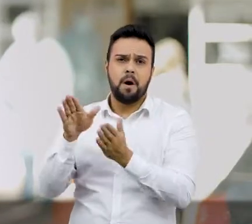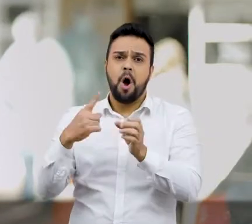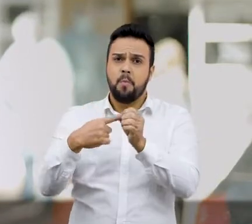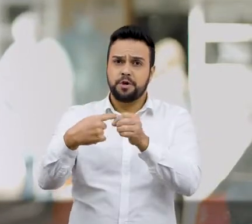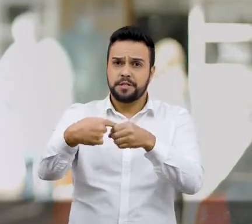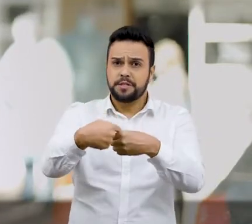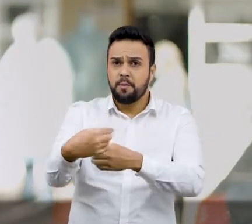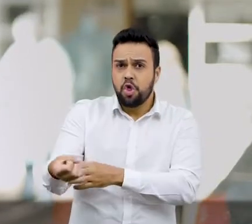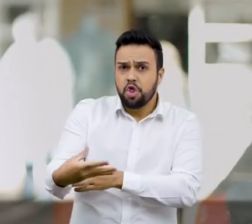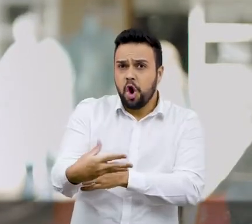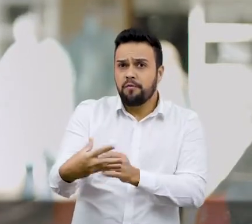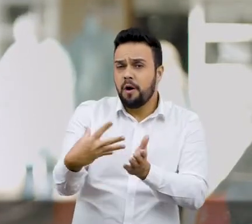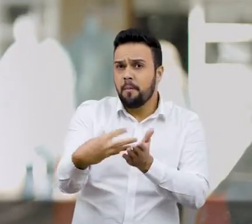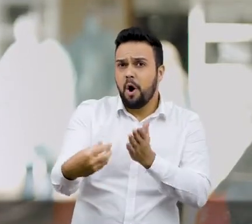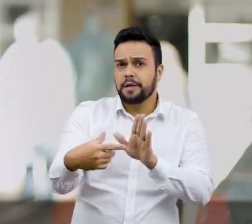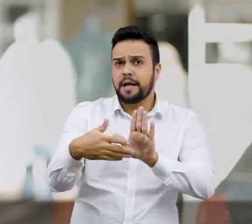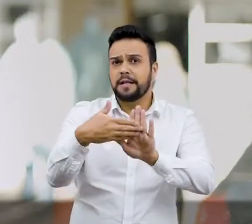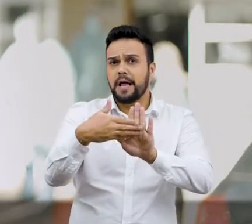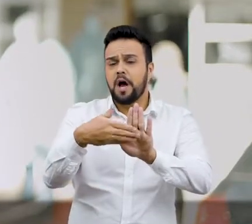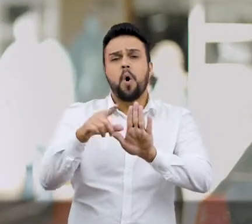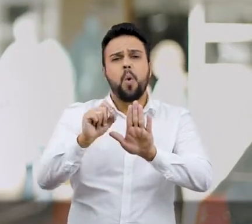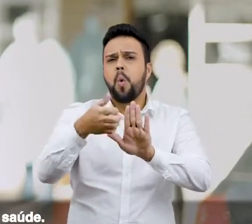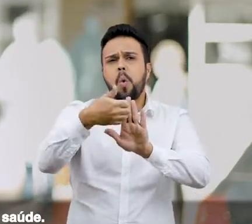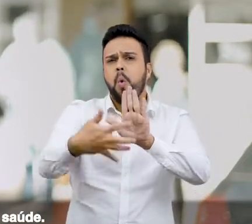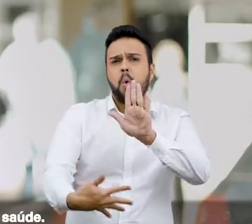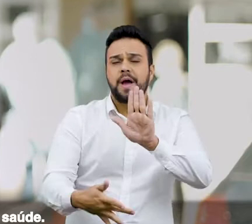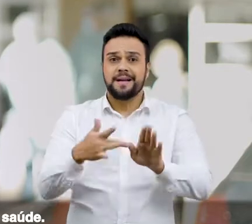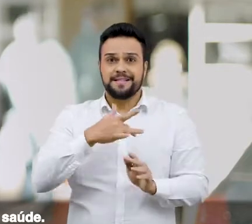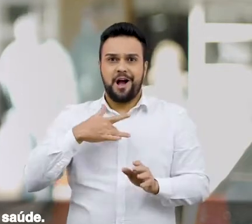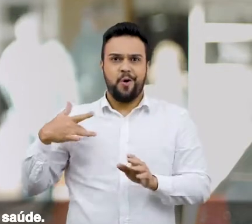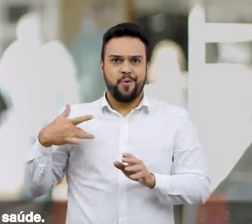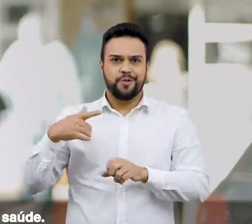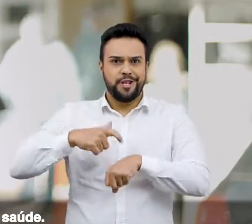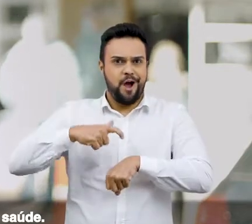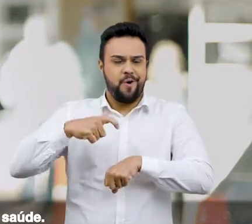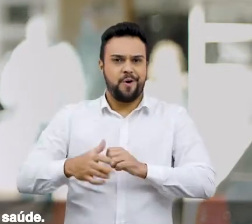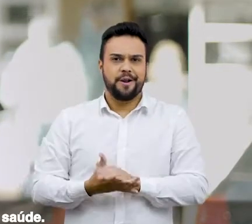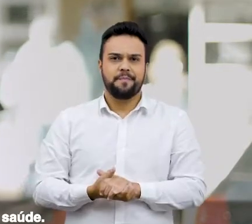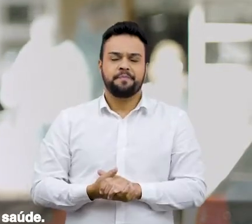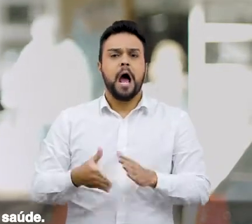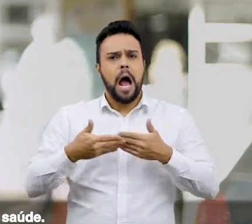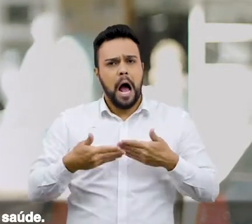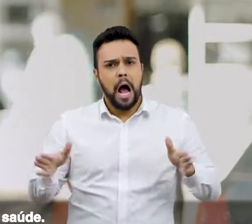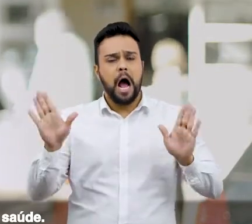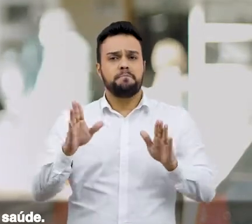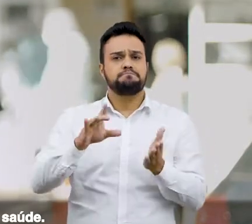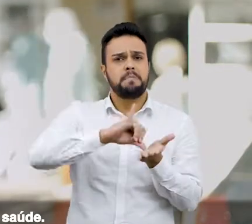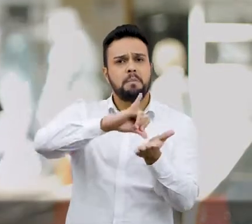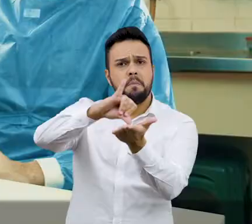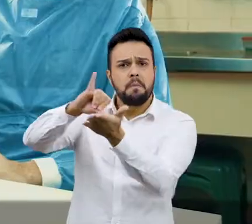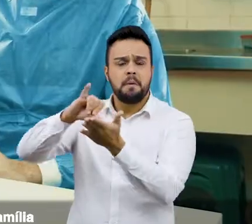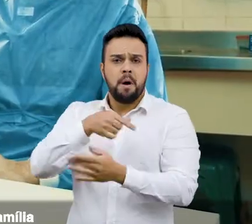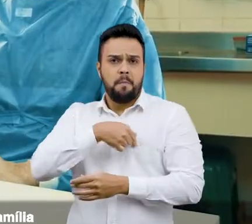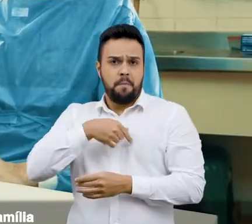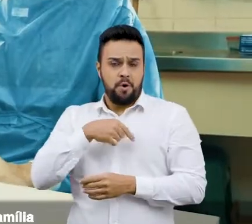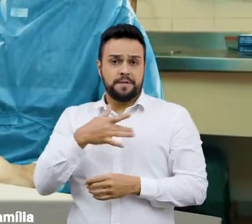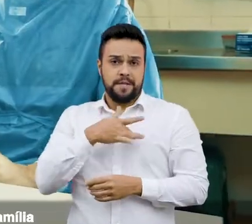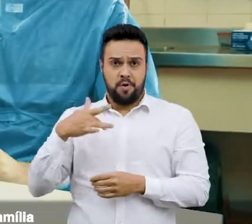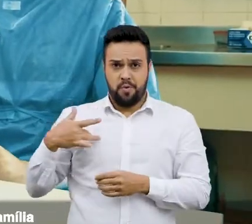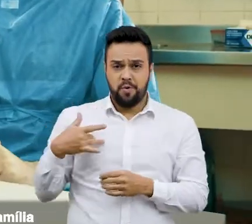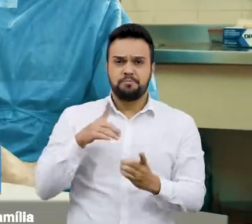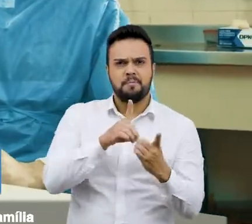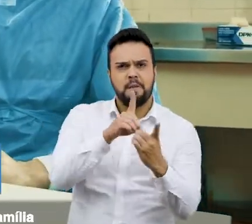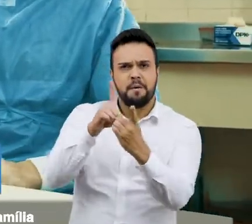da nova modalidade do programa Saúde na Hora, que estende o horário de atendimento à população nos postos de saúde. Agora,